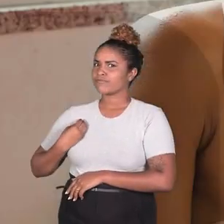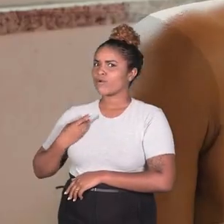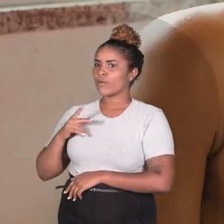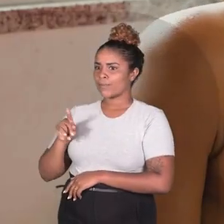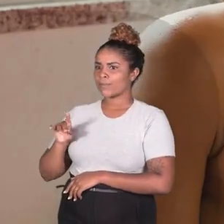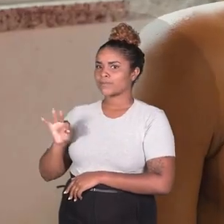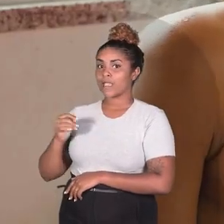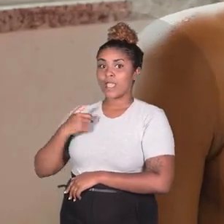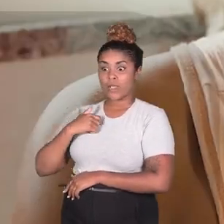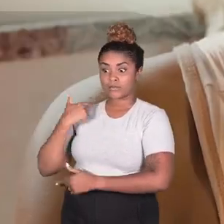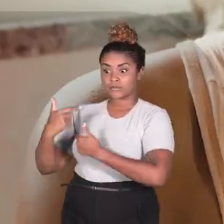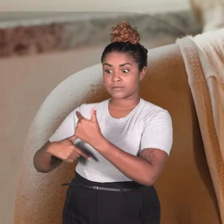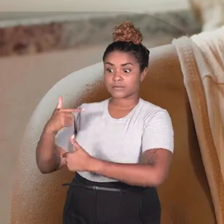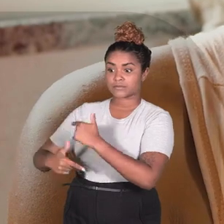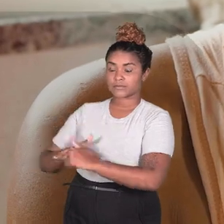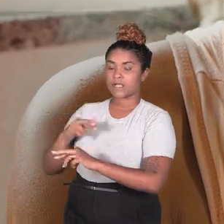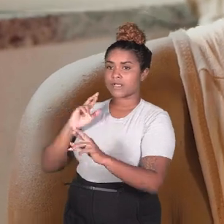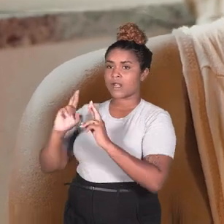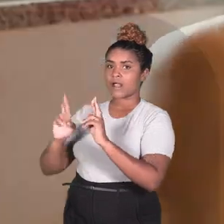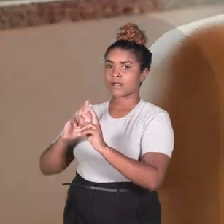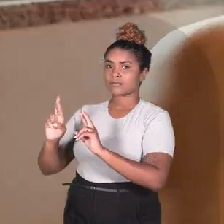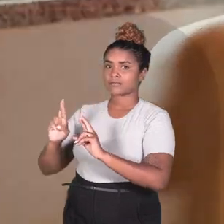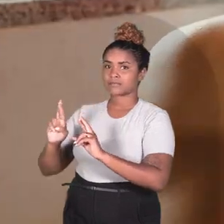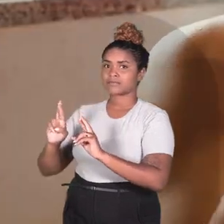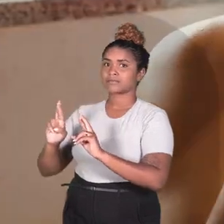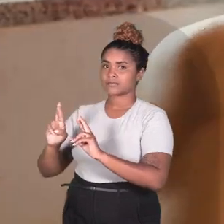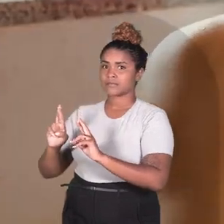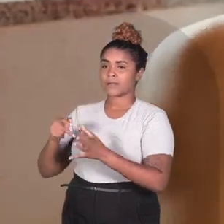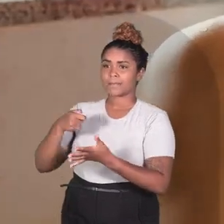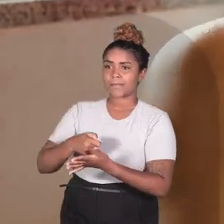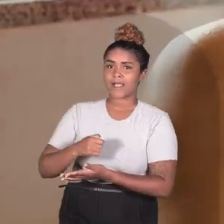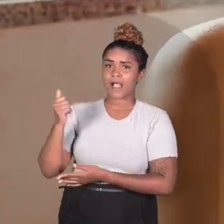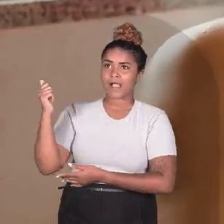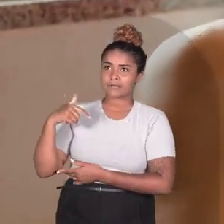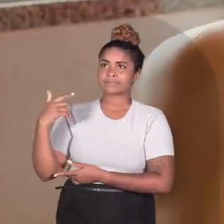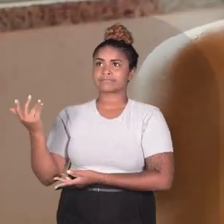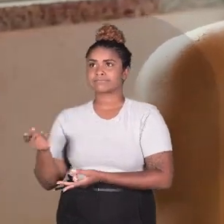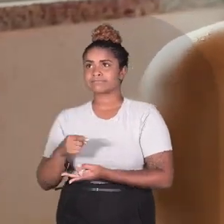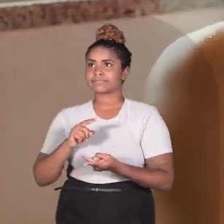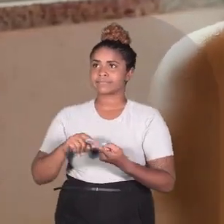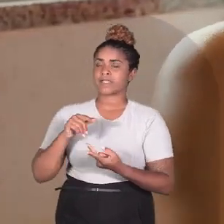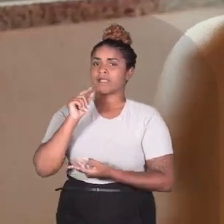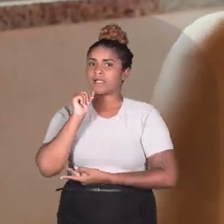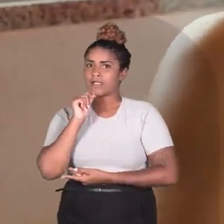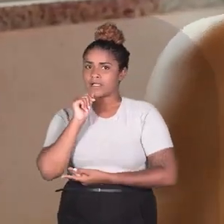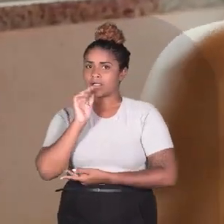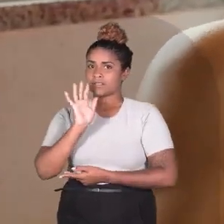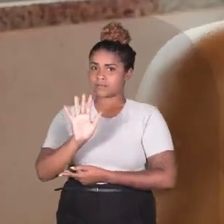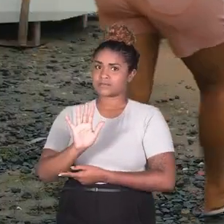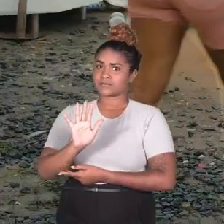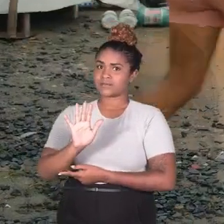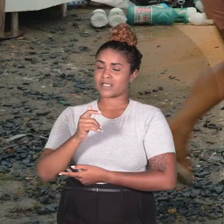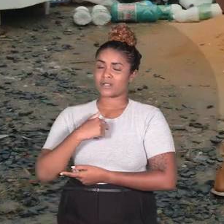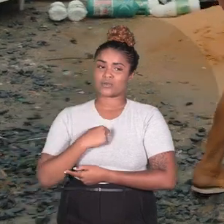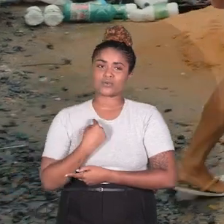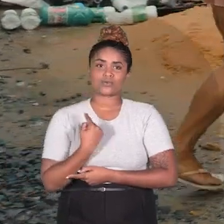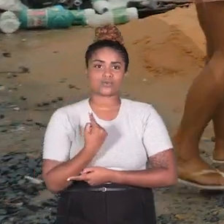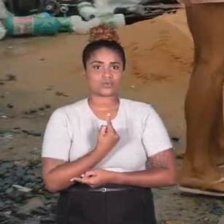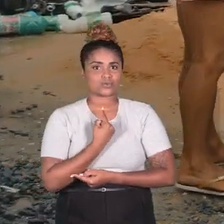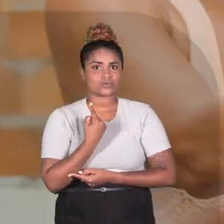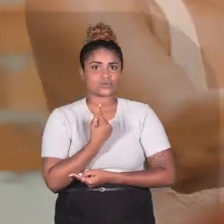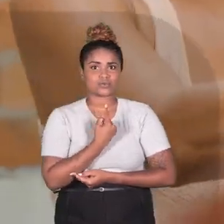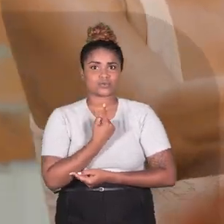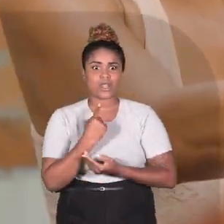trabalhava num restaurante. Eu visei emprego pra pagar talão de luz, talão de água. Só que eu